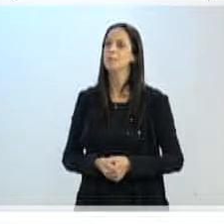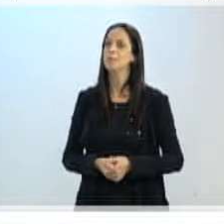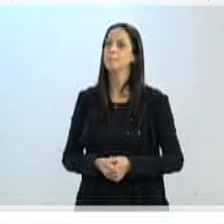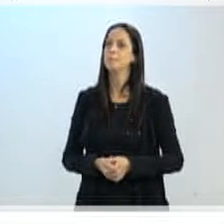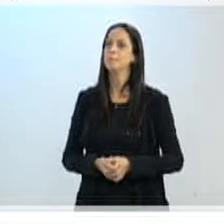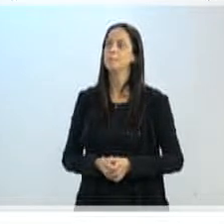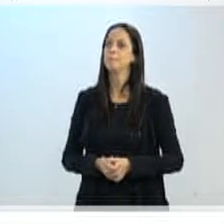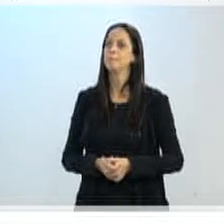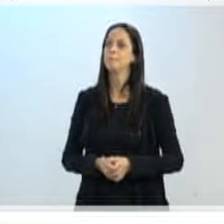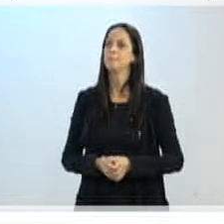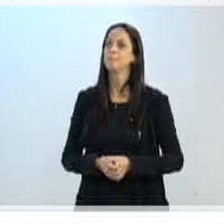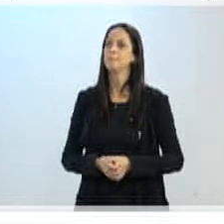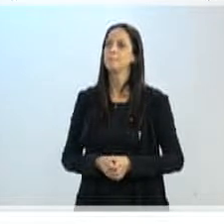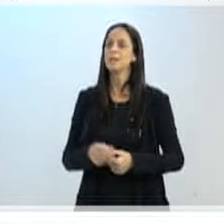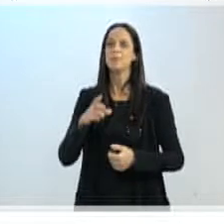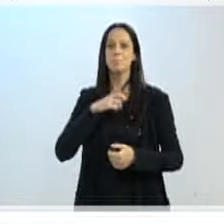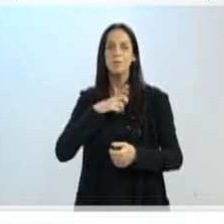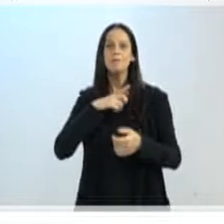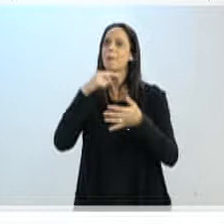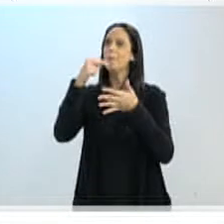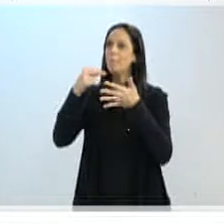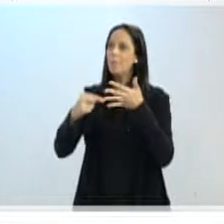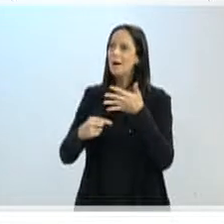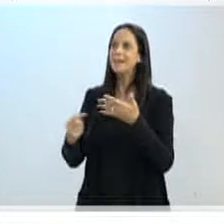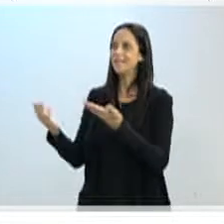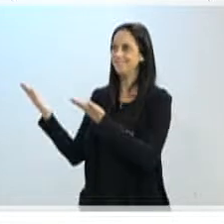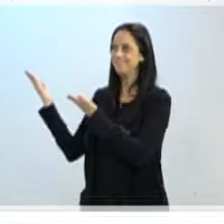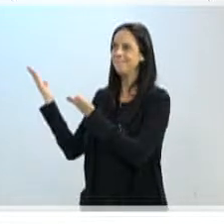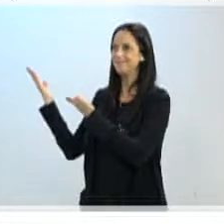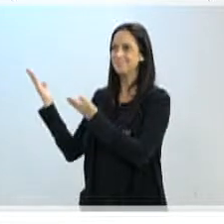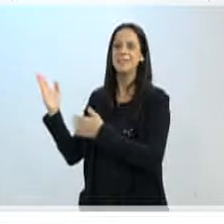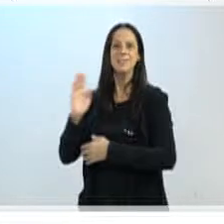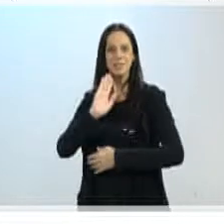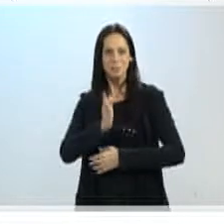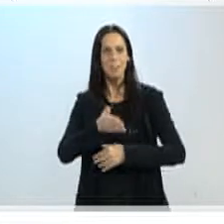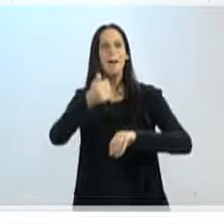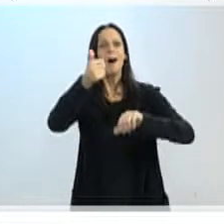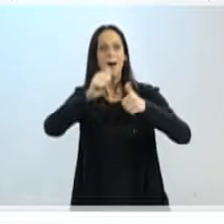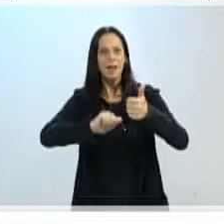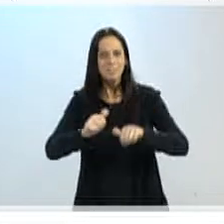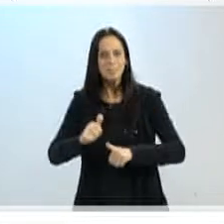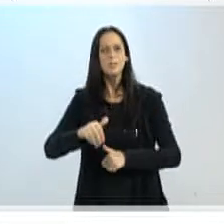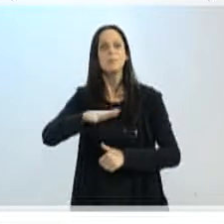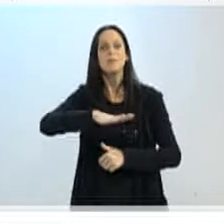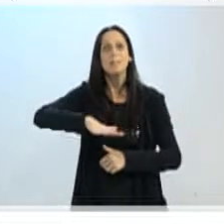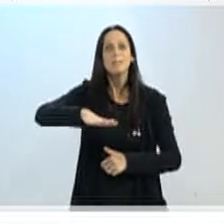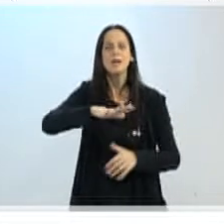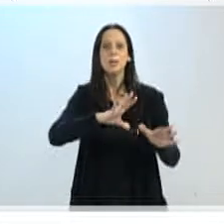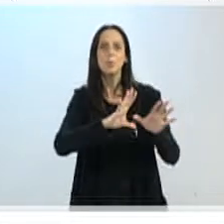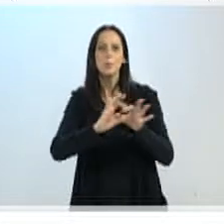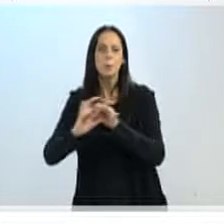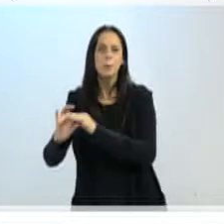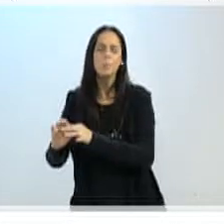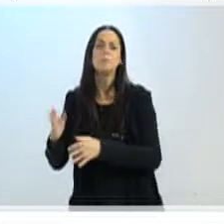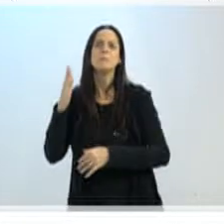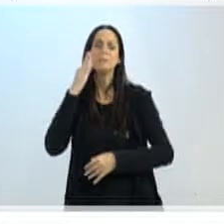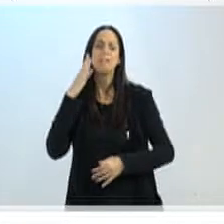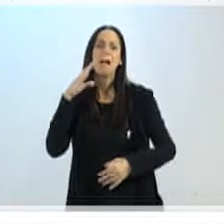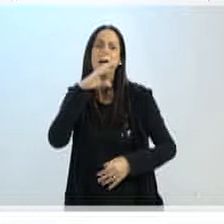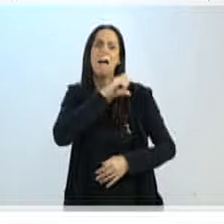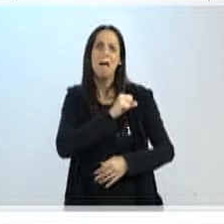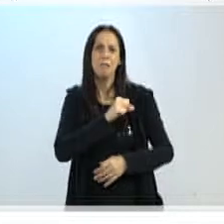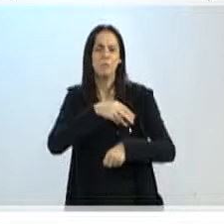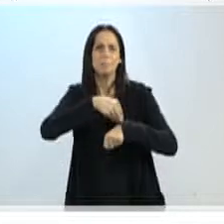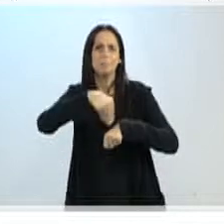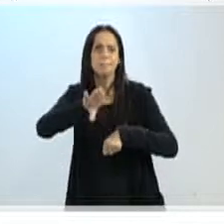e essas situações aí que estão analisadas dentro desse contexto. Eu estou dizendo isso em termos rápidos, porque se a gente são